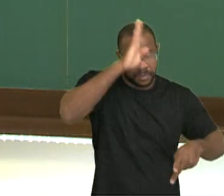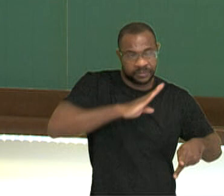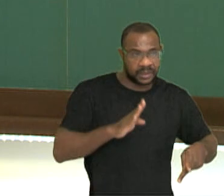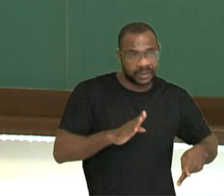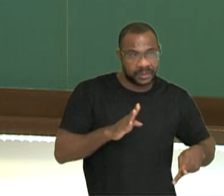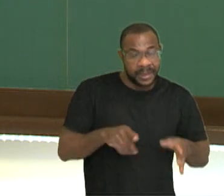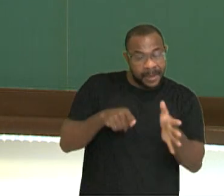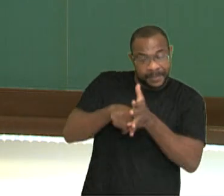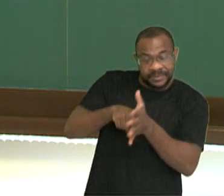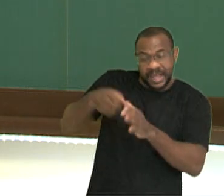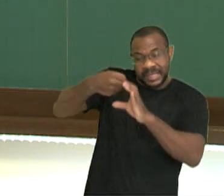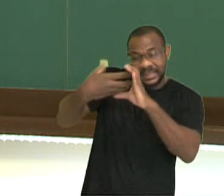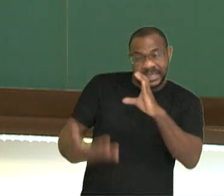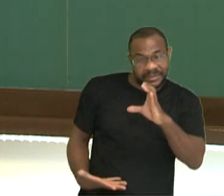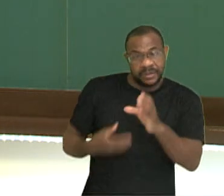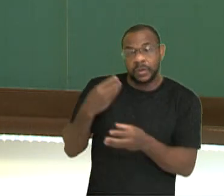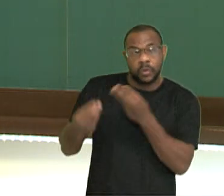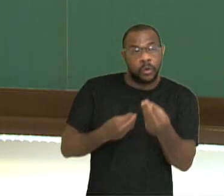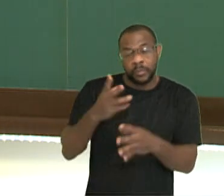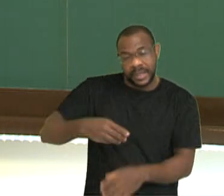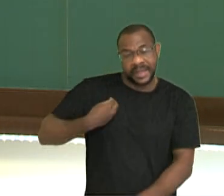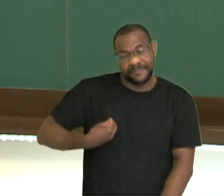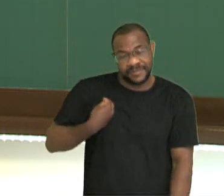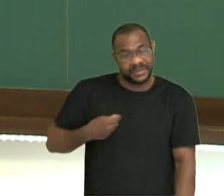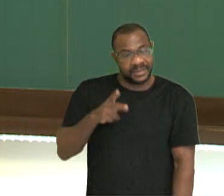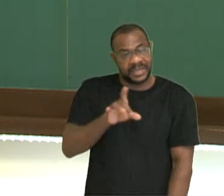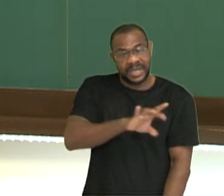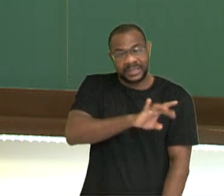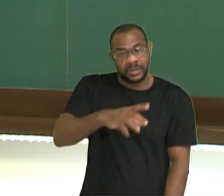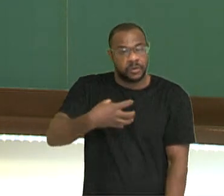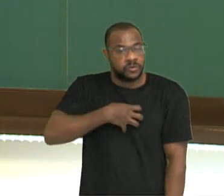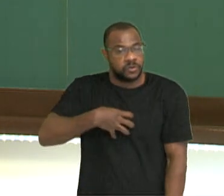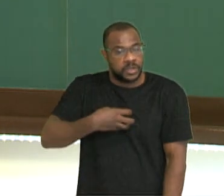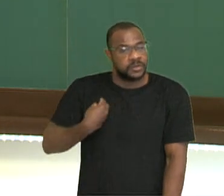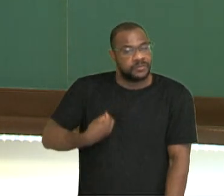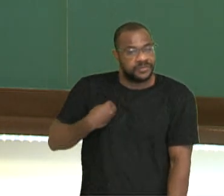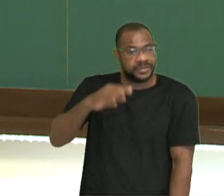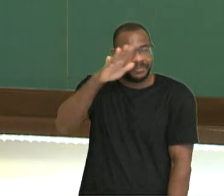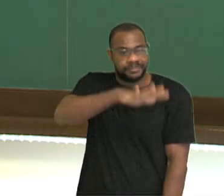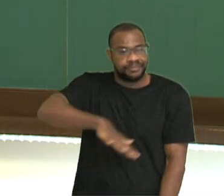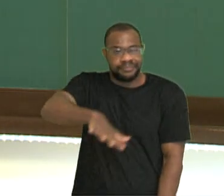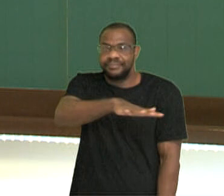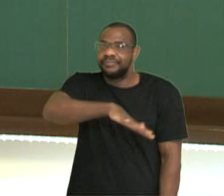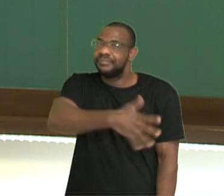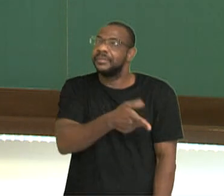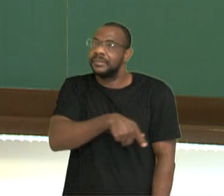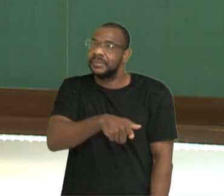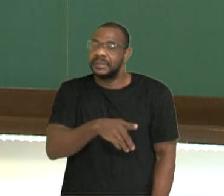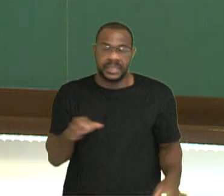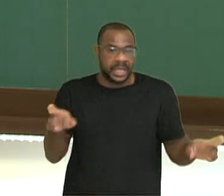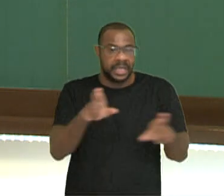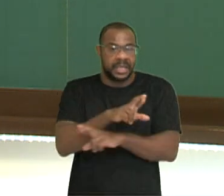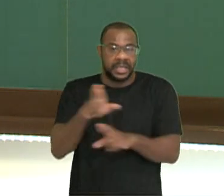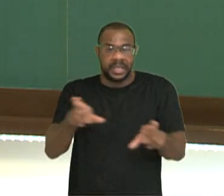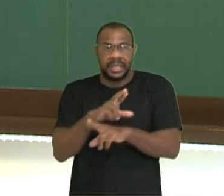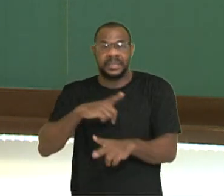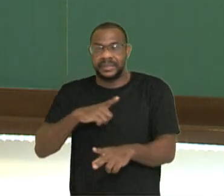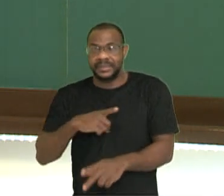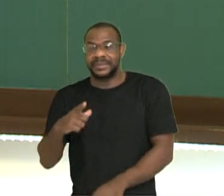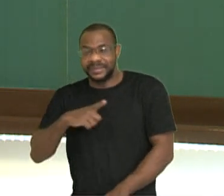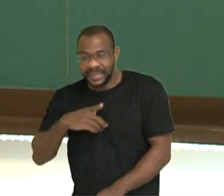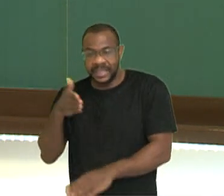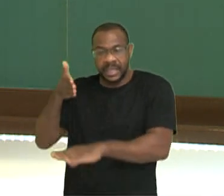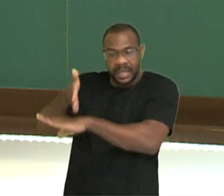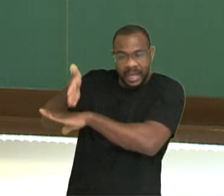pesquisar características de como são os modos de vida da população e relacionar com essa ideia de ter ou não